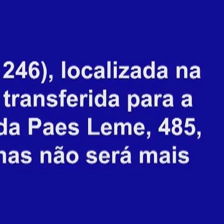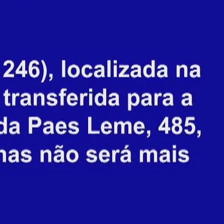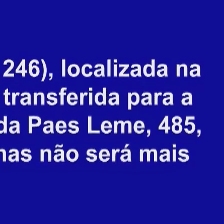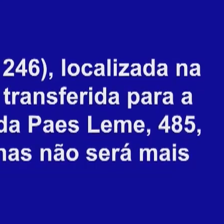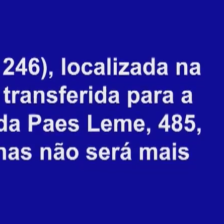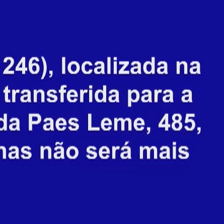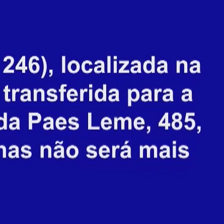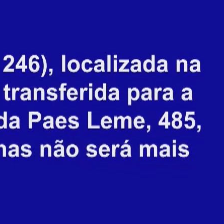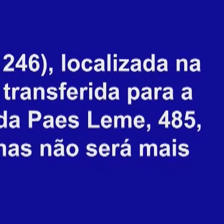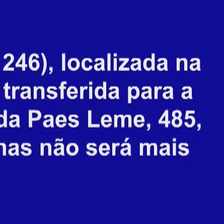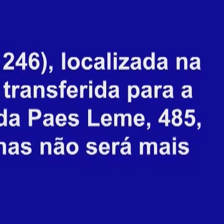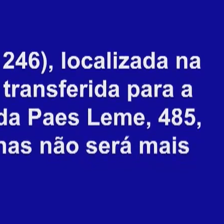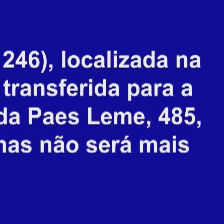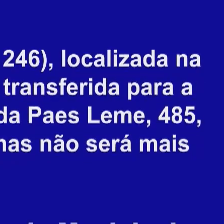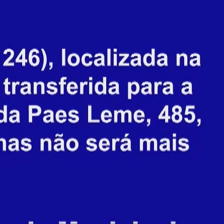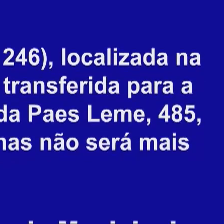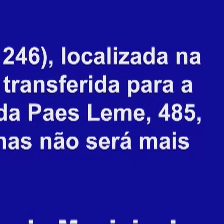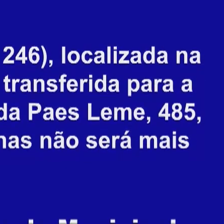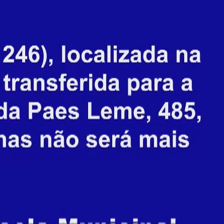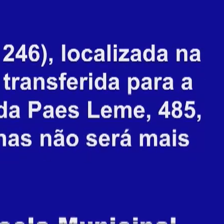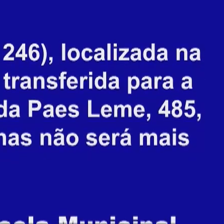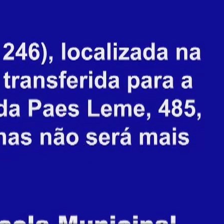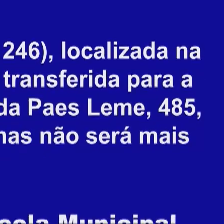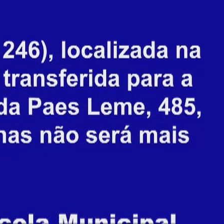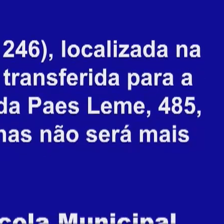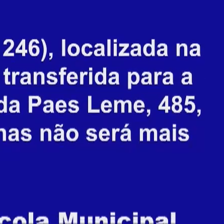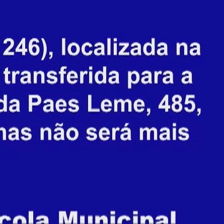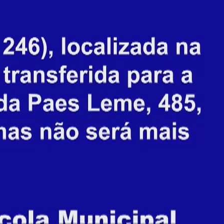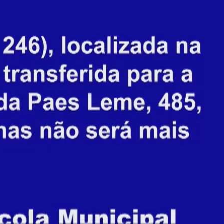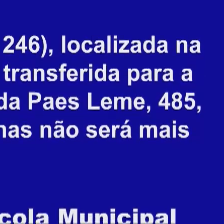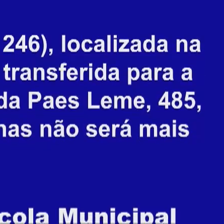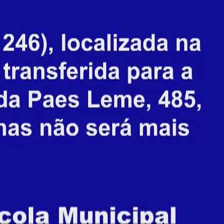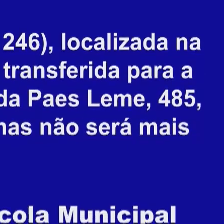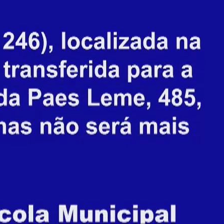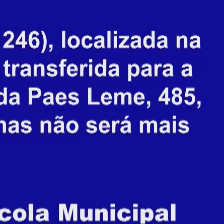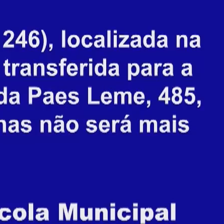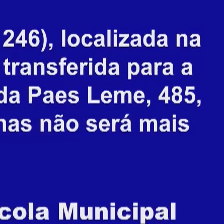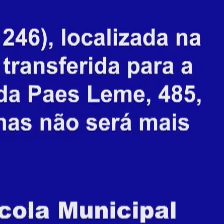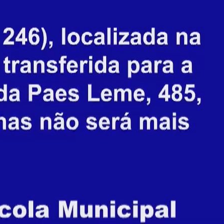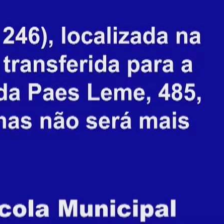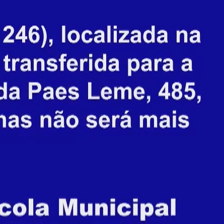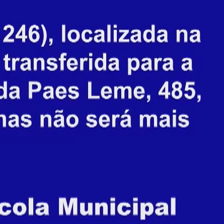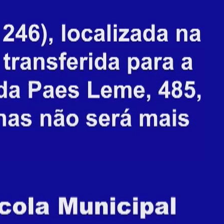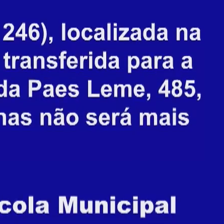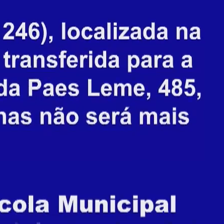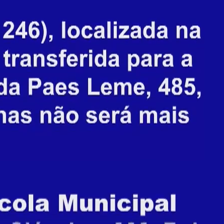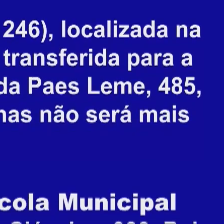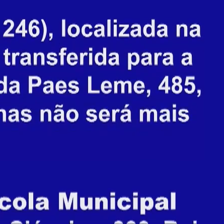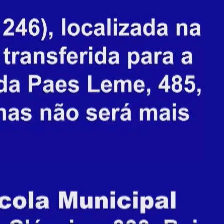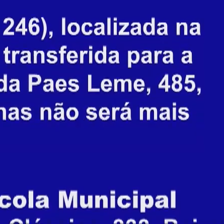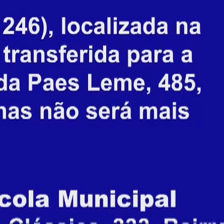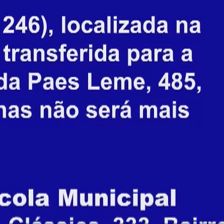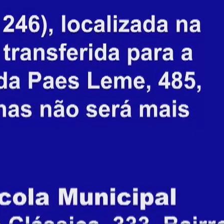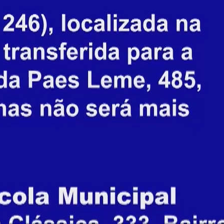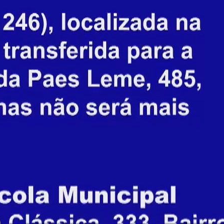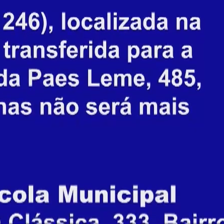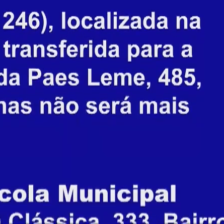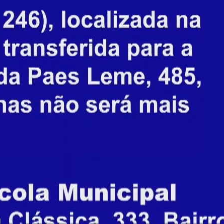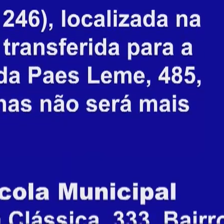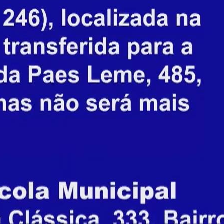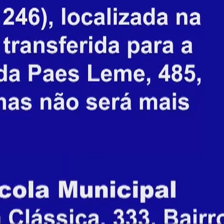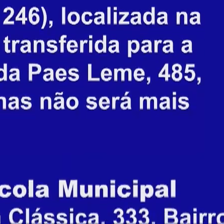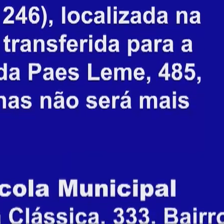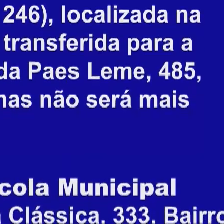localizada na Rua Varginha, 149, bairro Daniel Fonseca, sua sessão foi transferida para a Faculdade